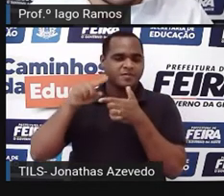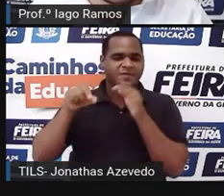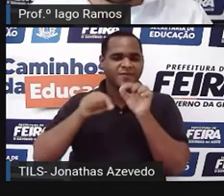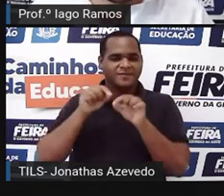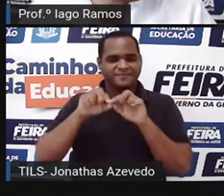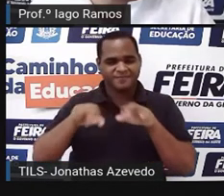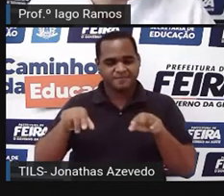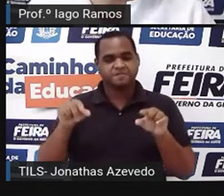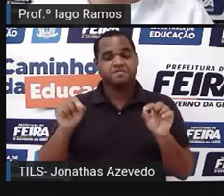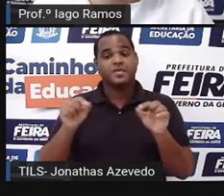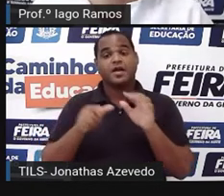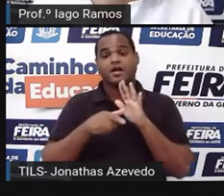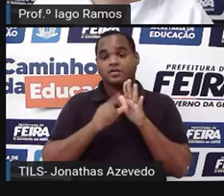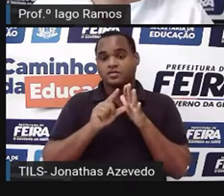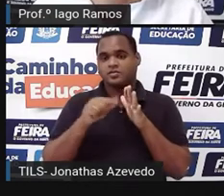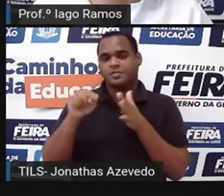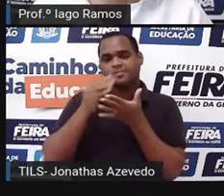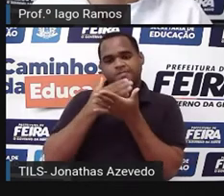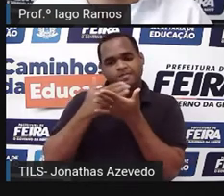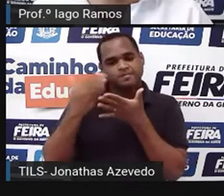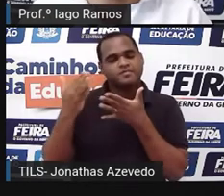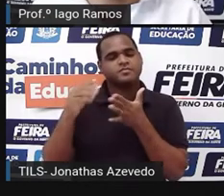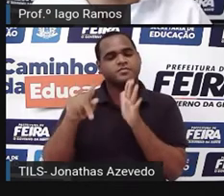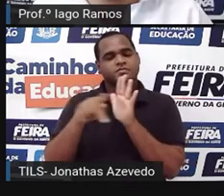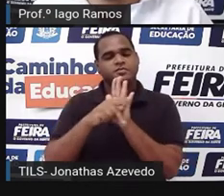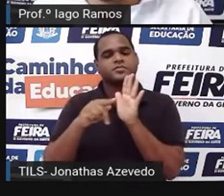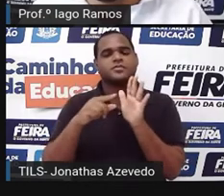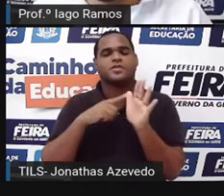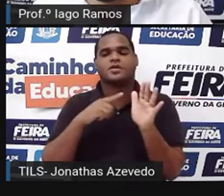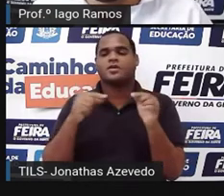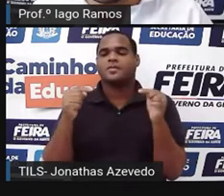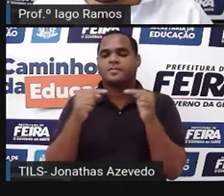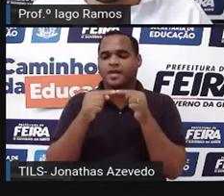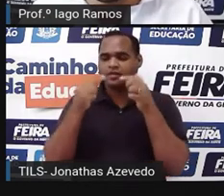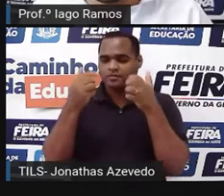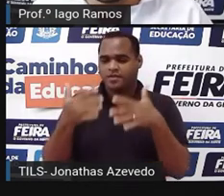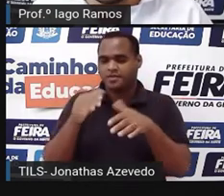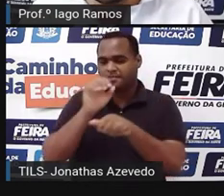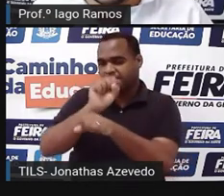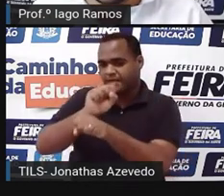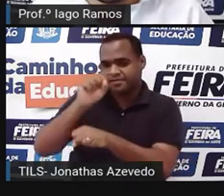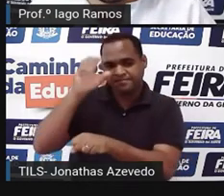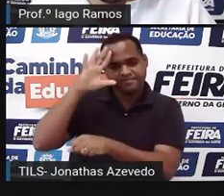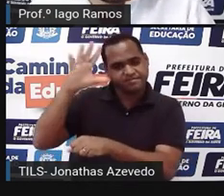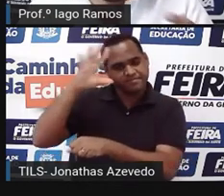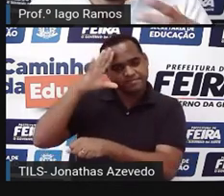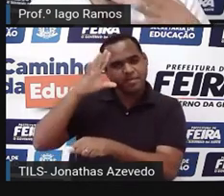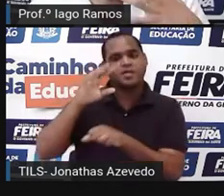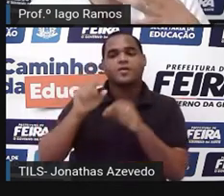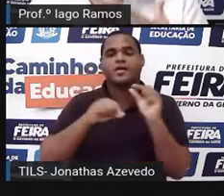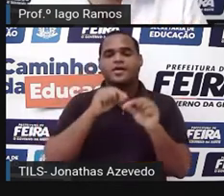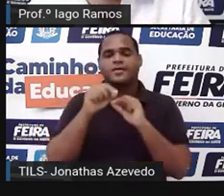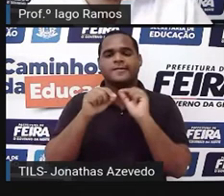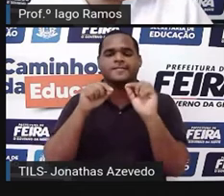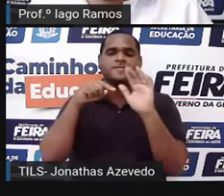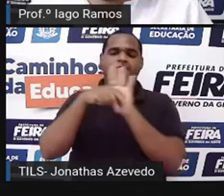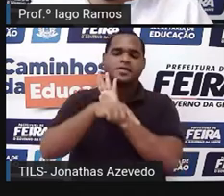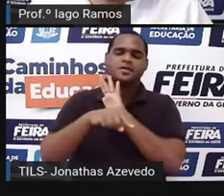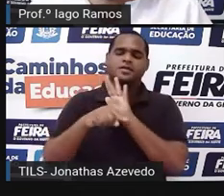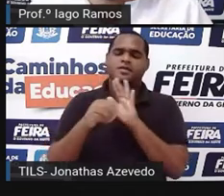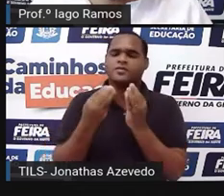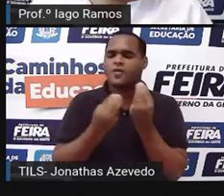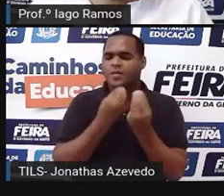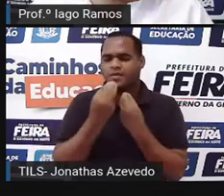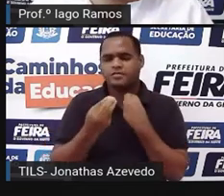Mas, antes de a gente entrar nessa parte, a gente faz aquele momento de parar e refletir e se perguntar o